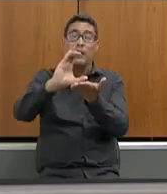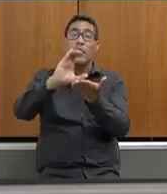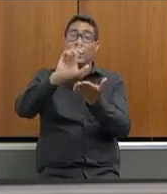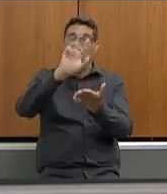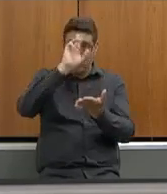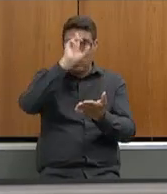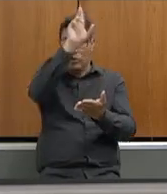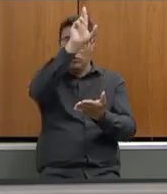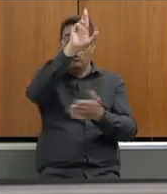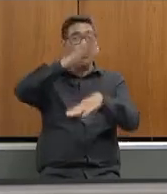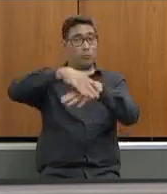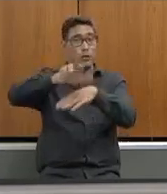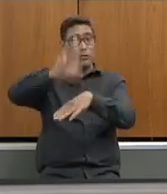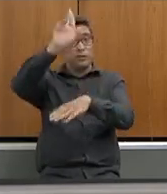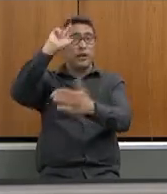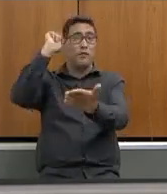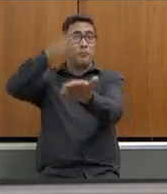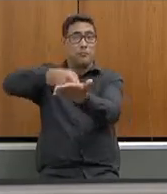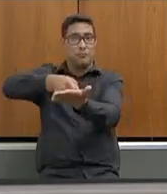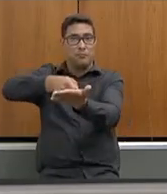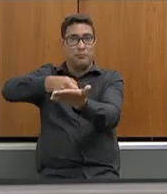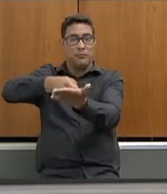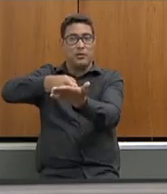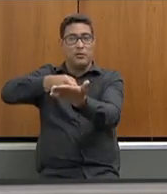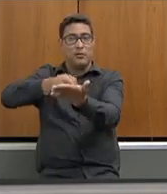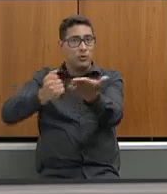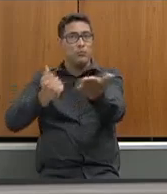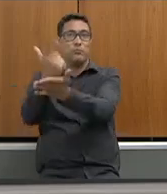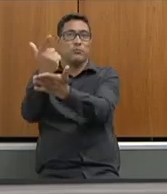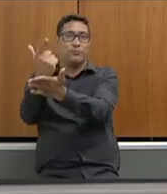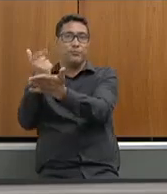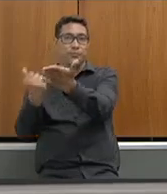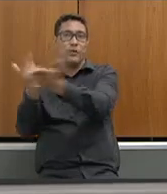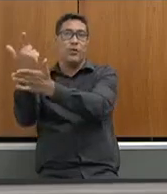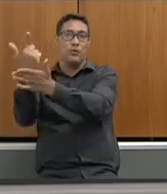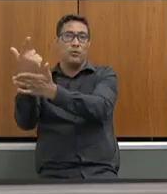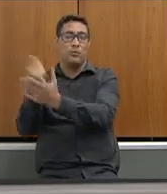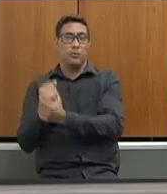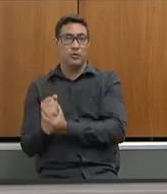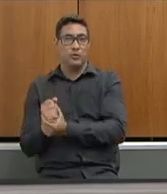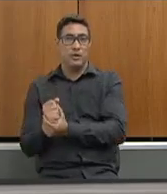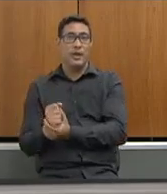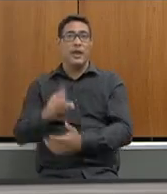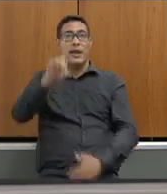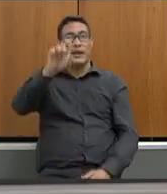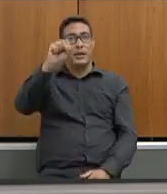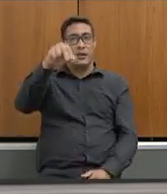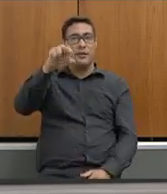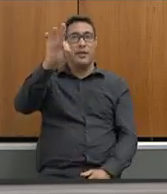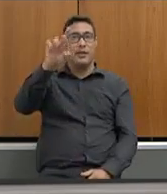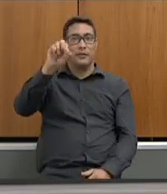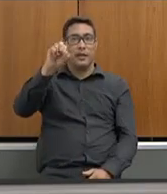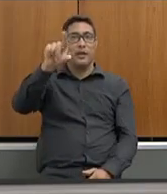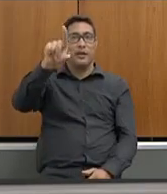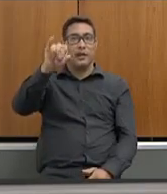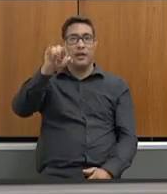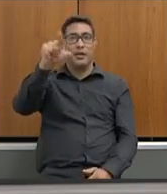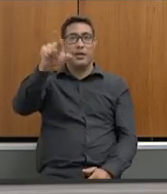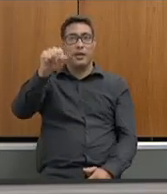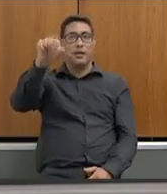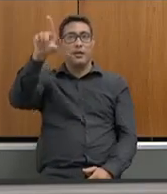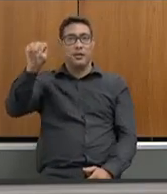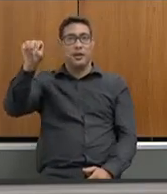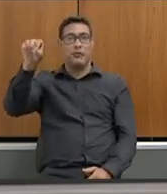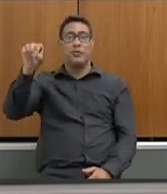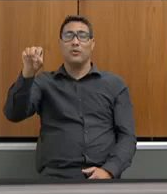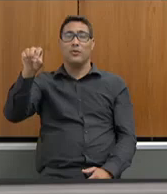é descentralizado iria ser centralizado mas eu conversei com o Silas